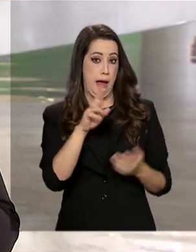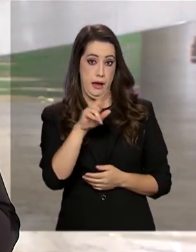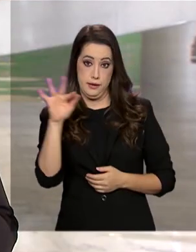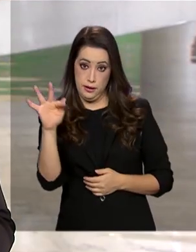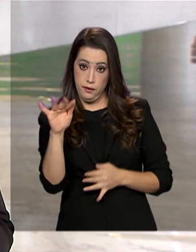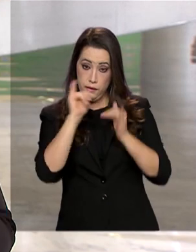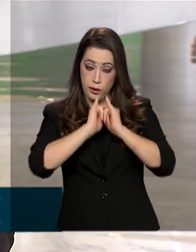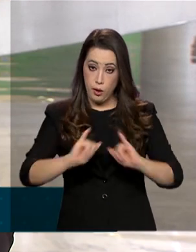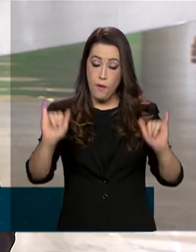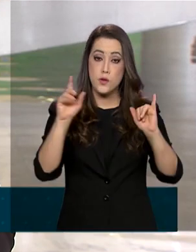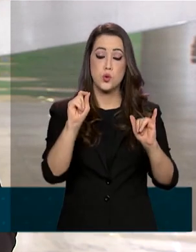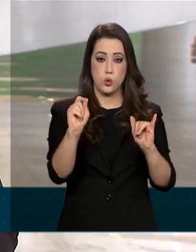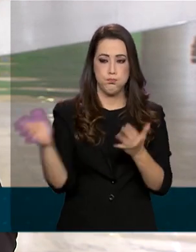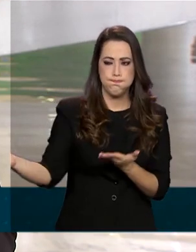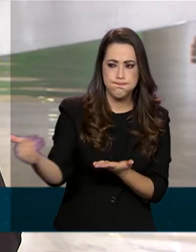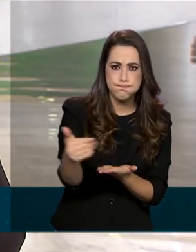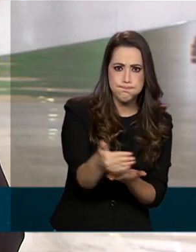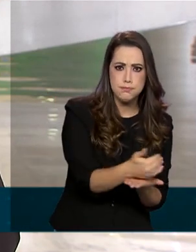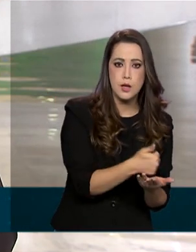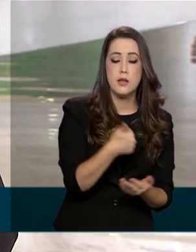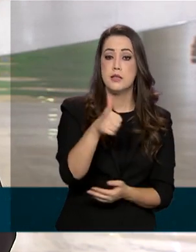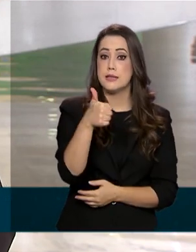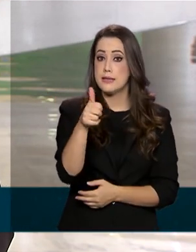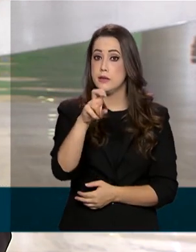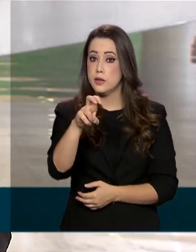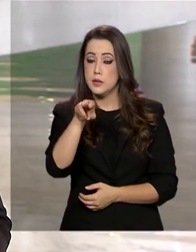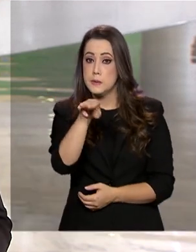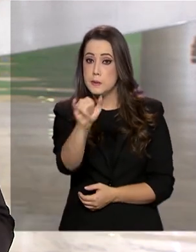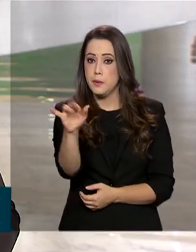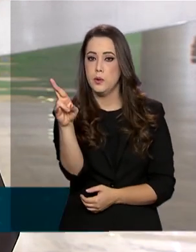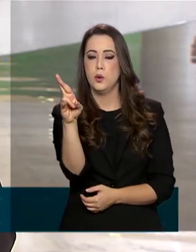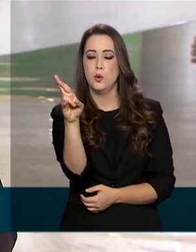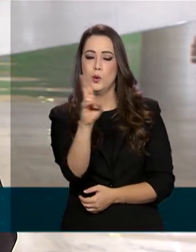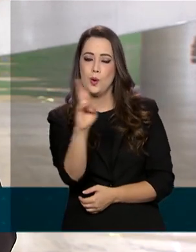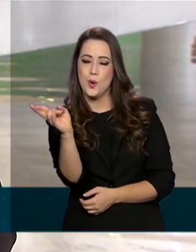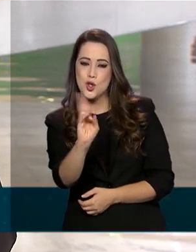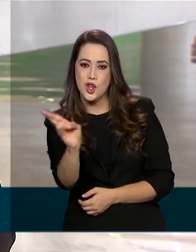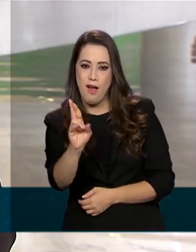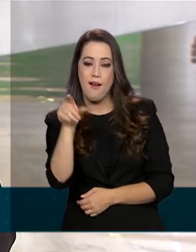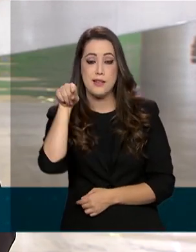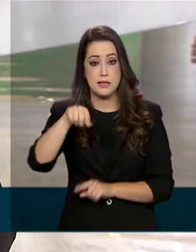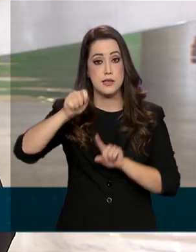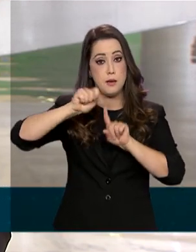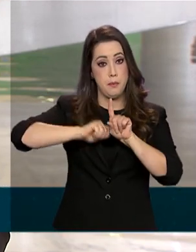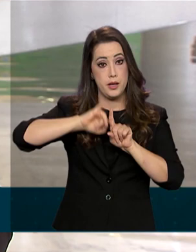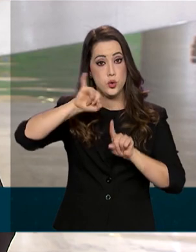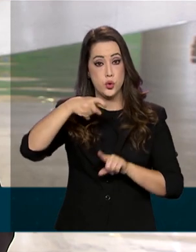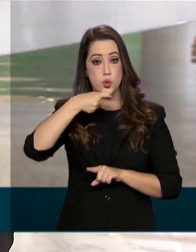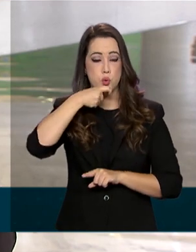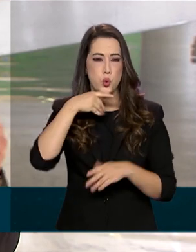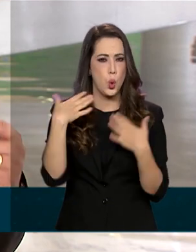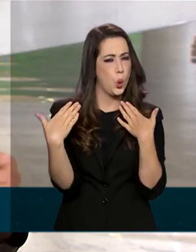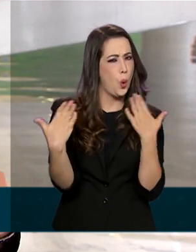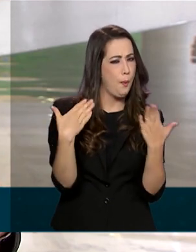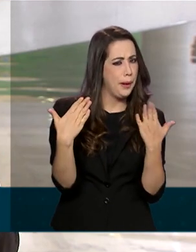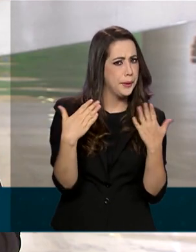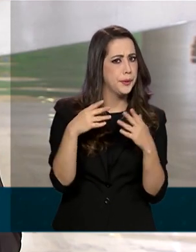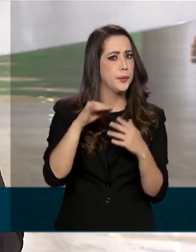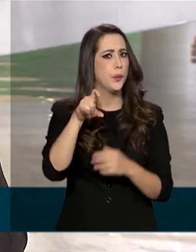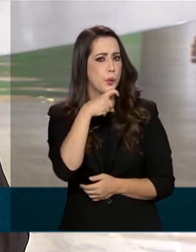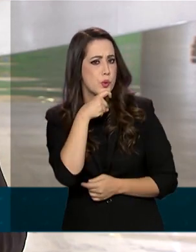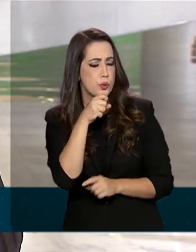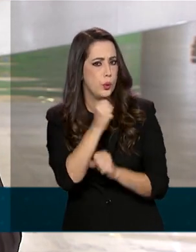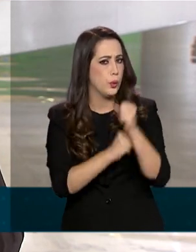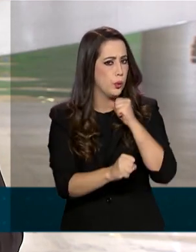arrecadação atingiu R 115,990 bilhões neste mês de julho. Se você comparar com julho do ano passado,